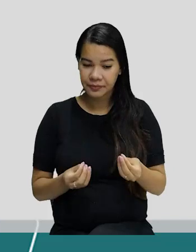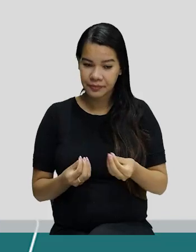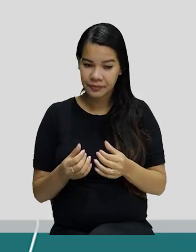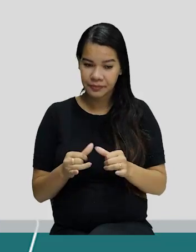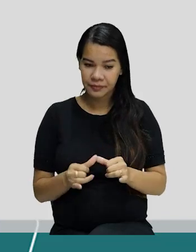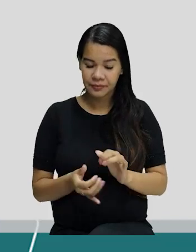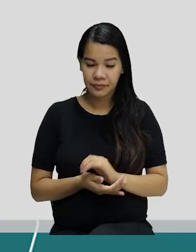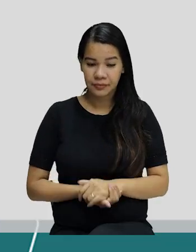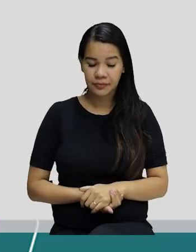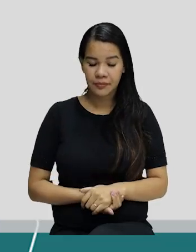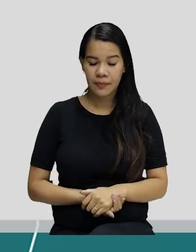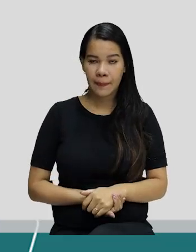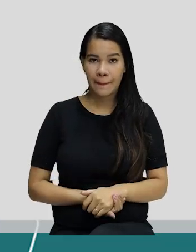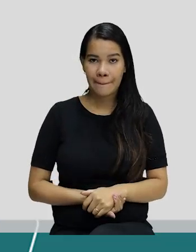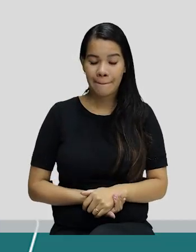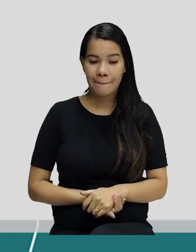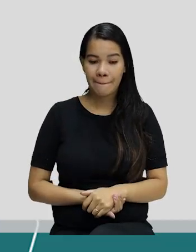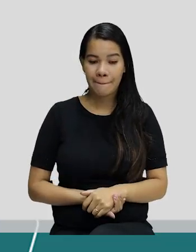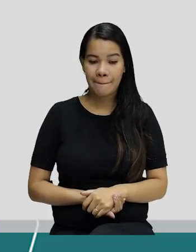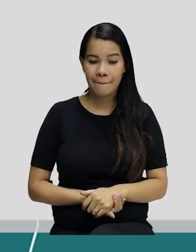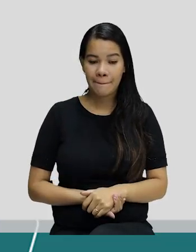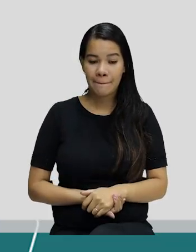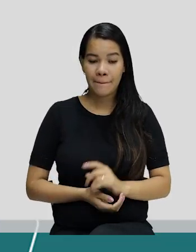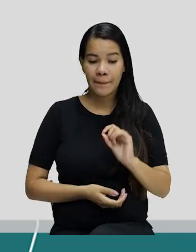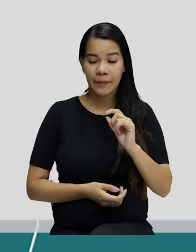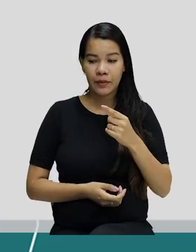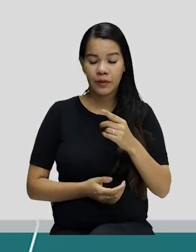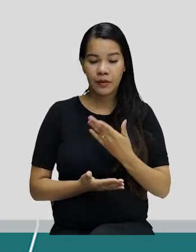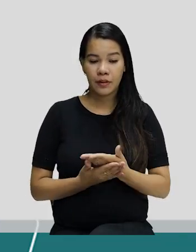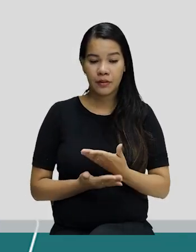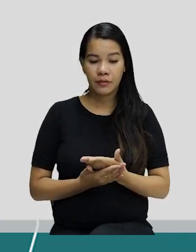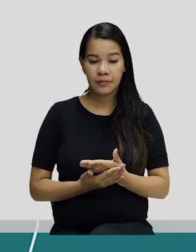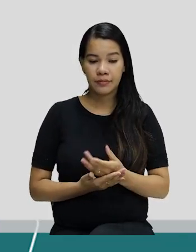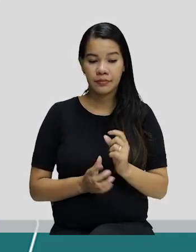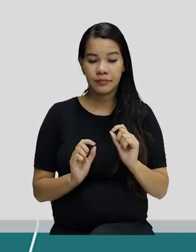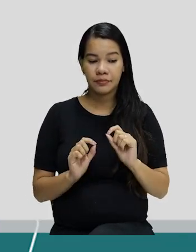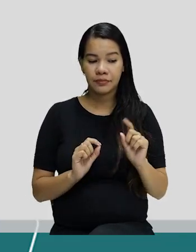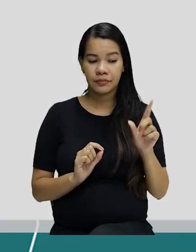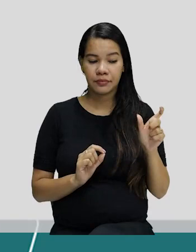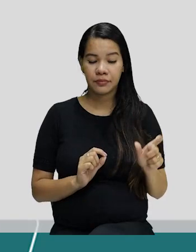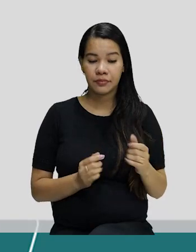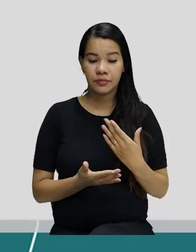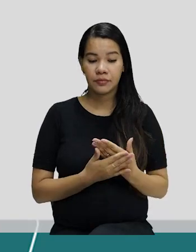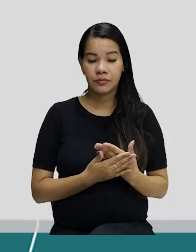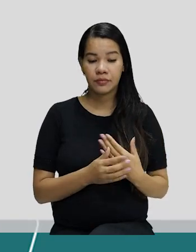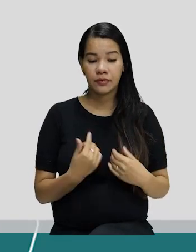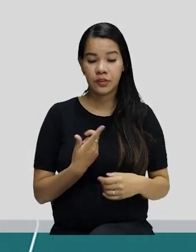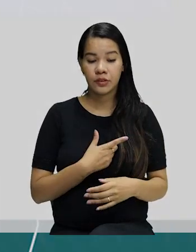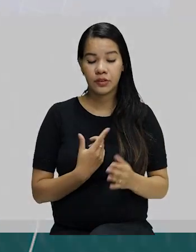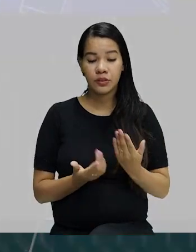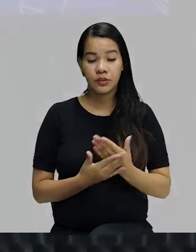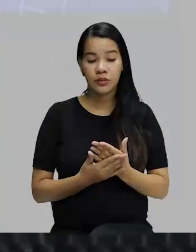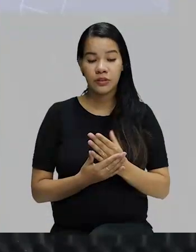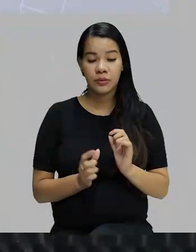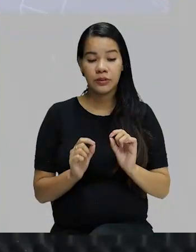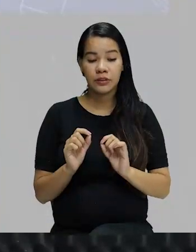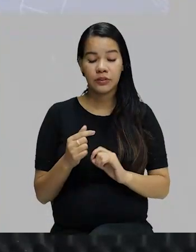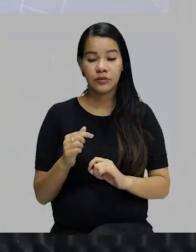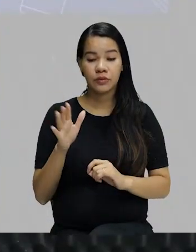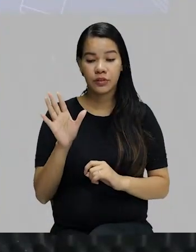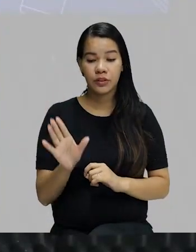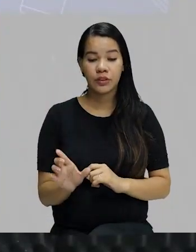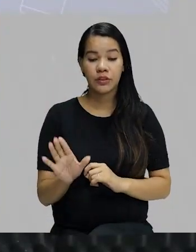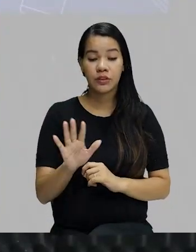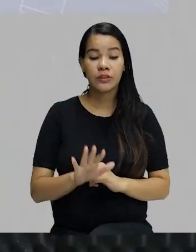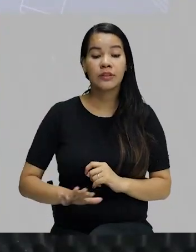é que fica o presente do subjuntivo? Que tu estudes, que ele estude, que nós estudemos, que vós estudeis, que eles estudem.